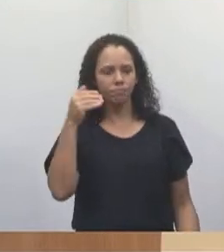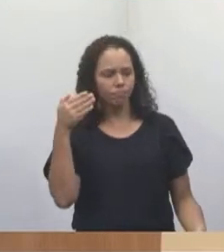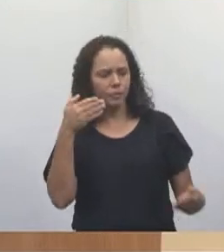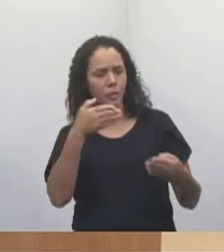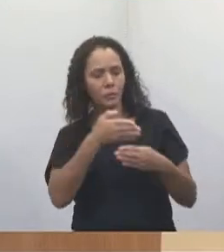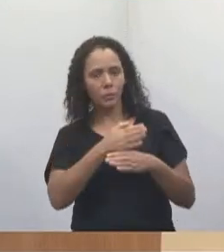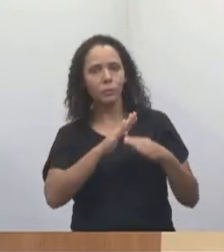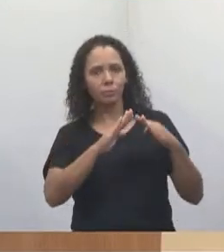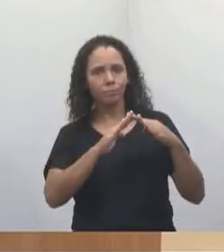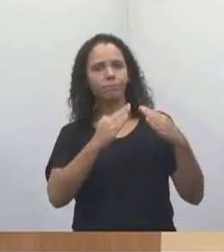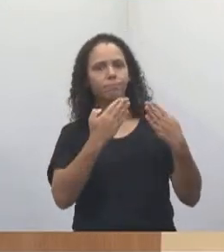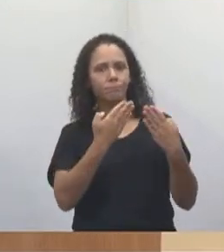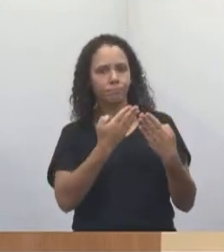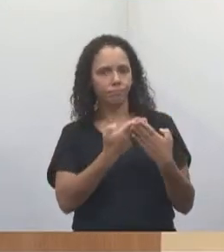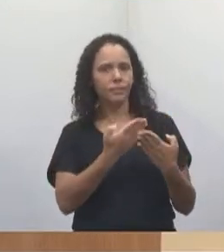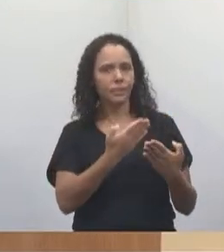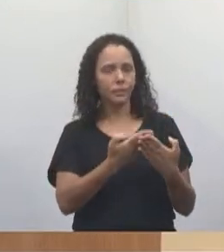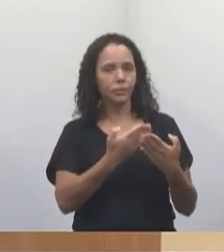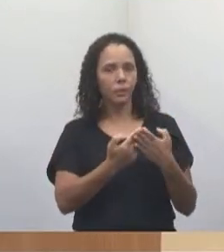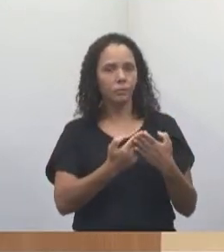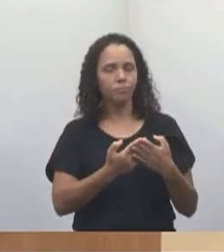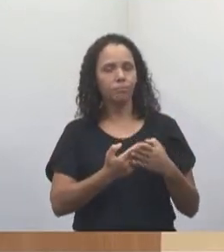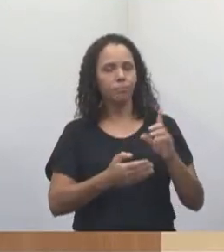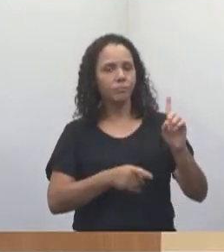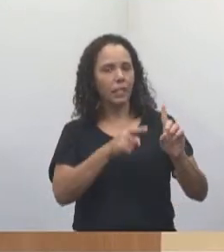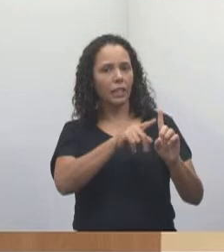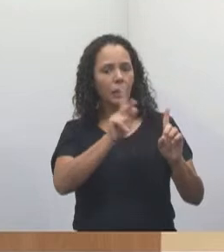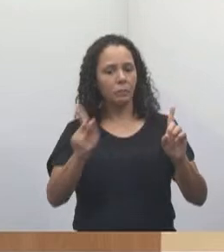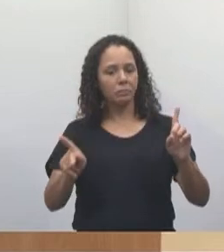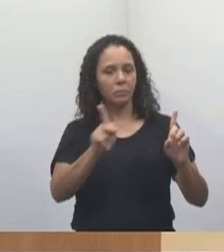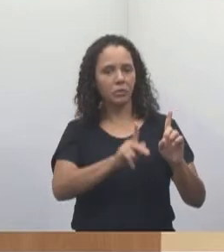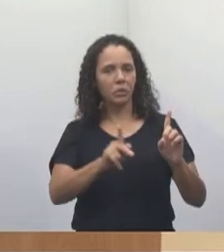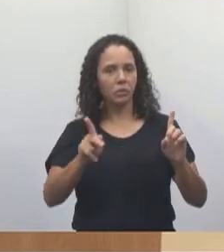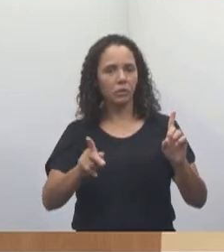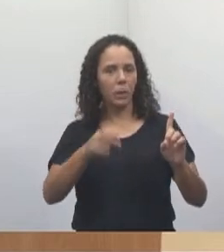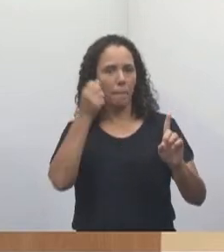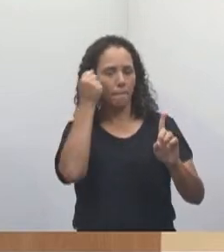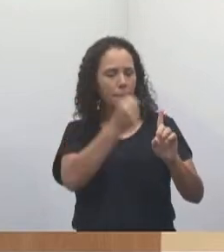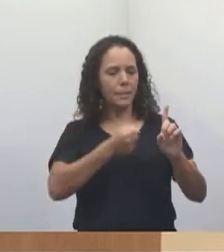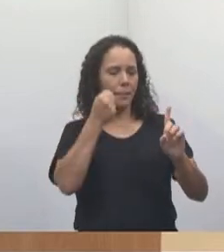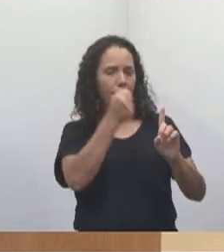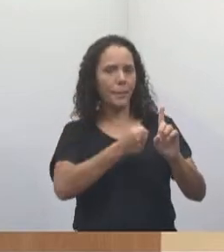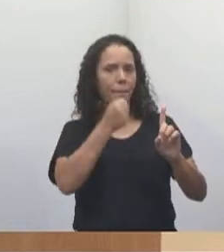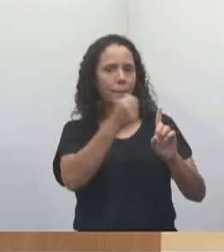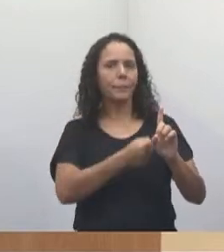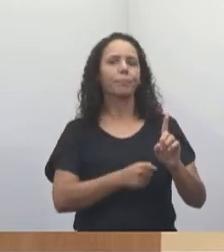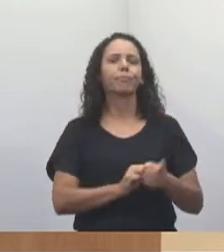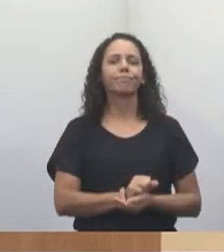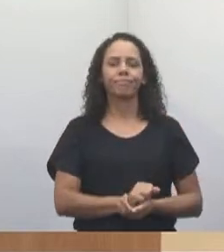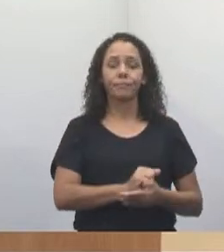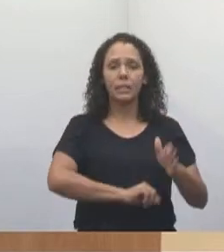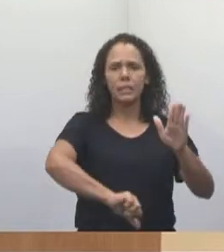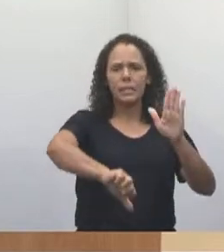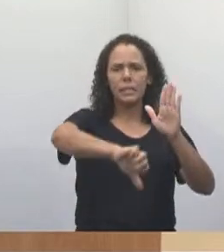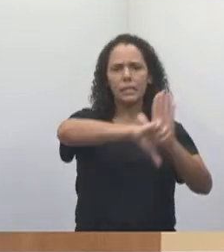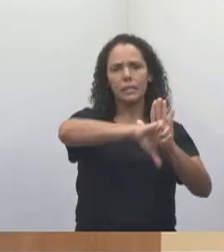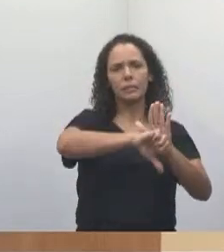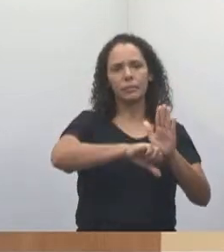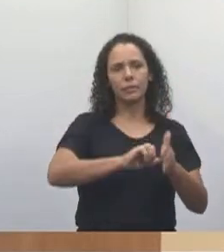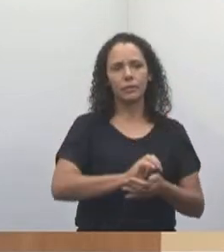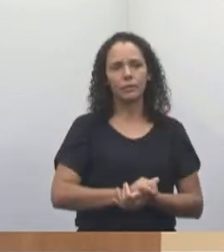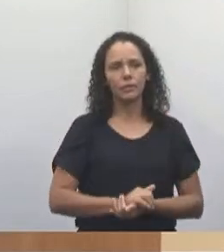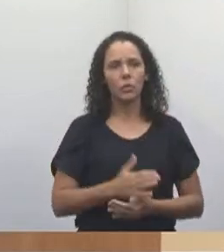e lesionou uma professora. Isso é crime, lesão corporal.